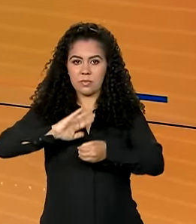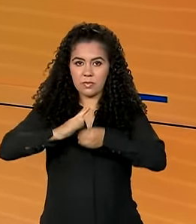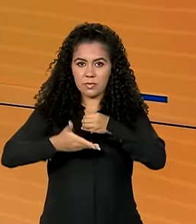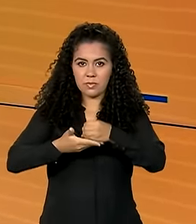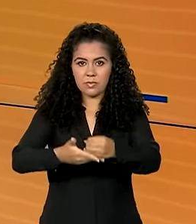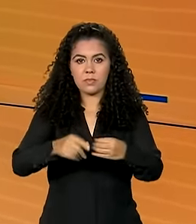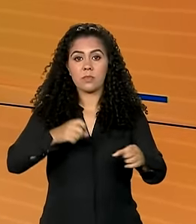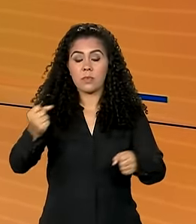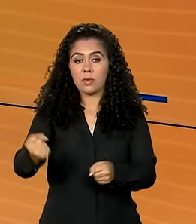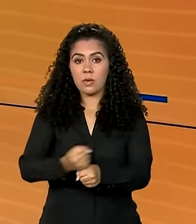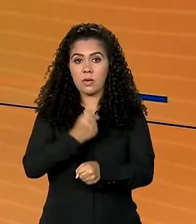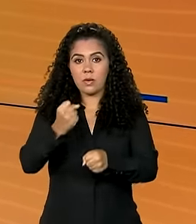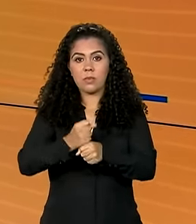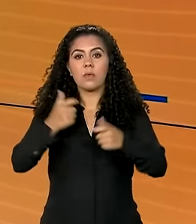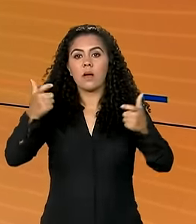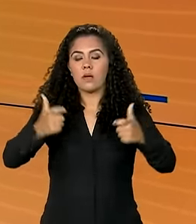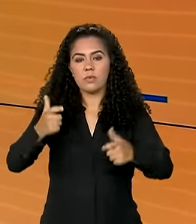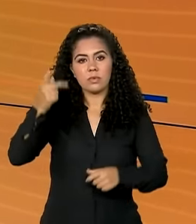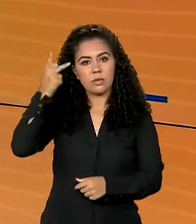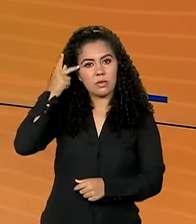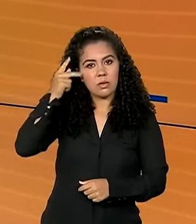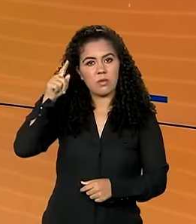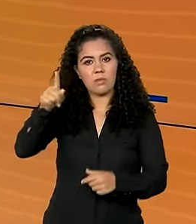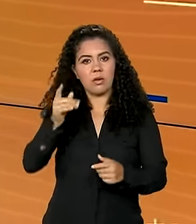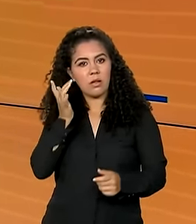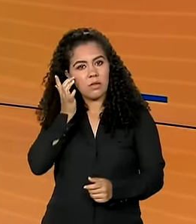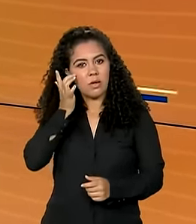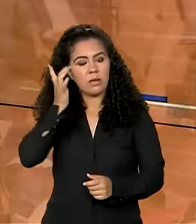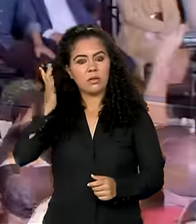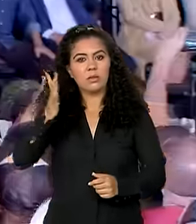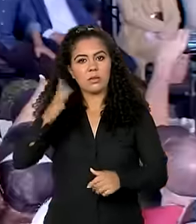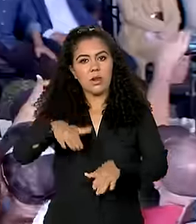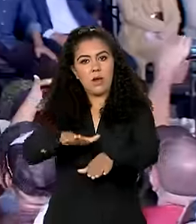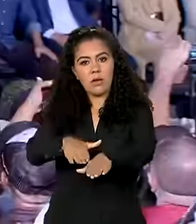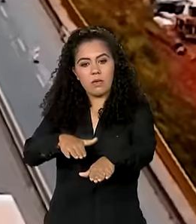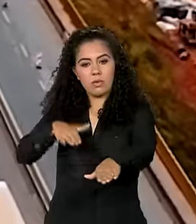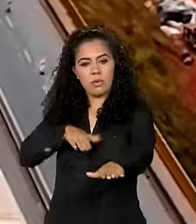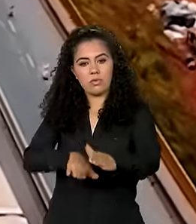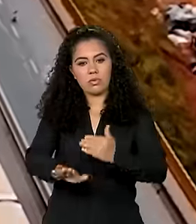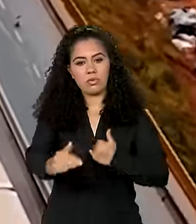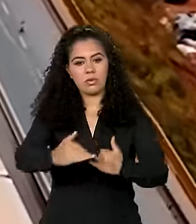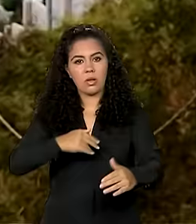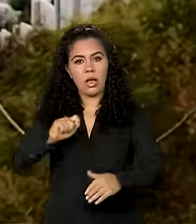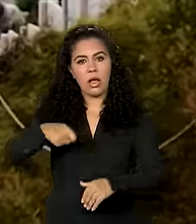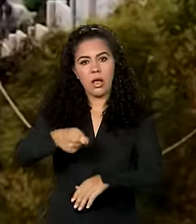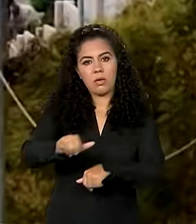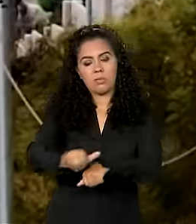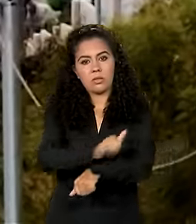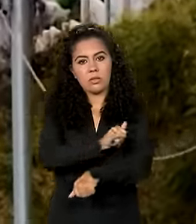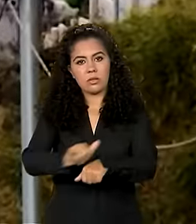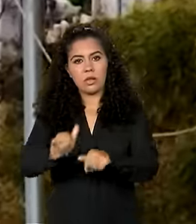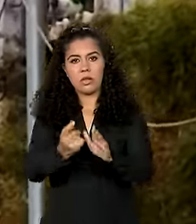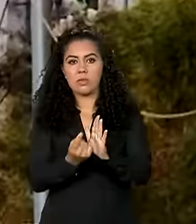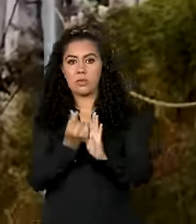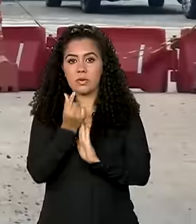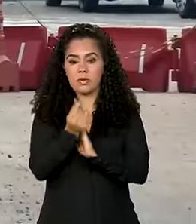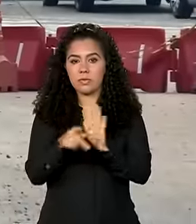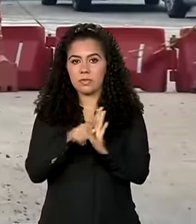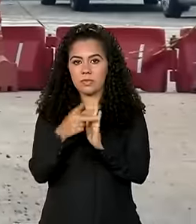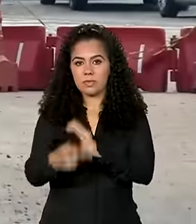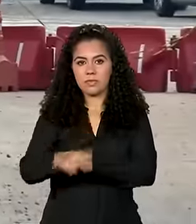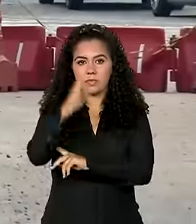Via Dutra, em São Paulo, vão facilitar o trânsito na região. Um avanço estratégico para a economia do país. Cerca de